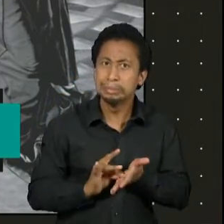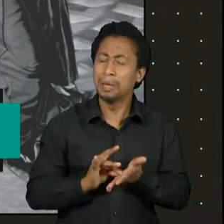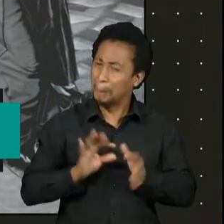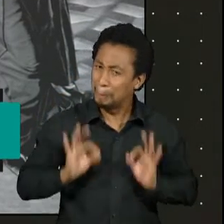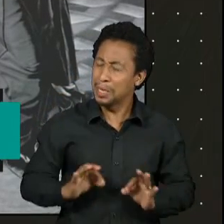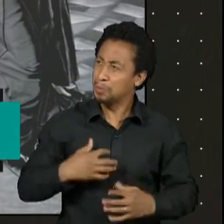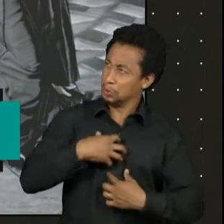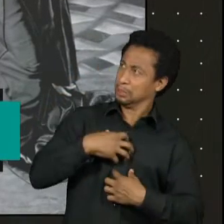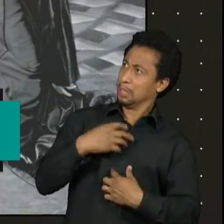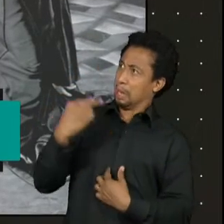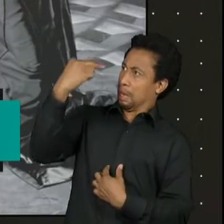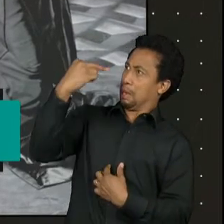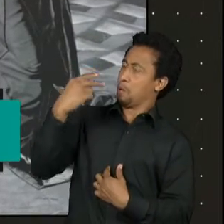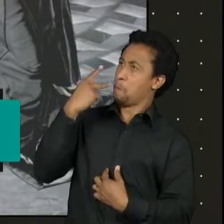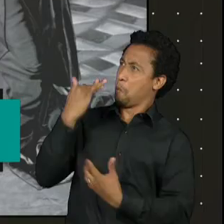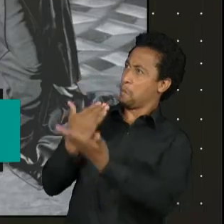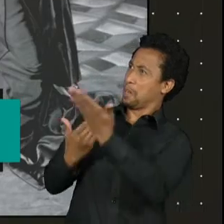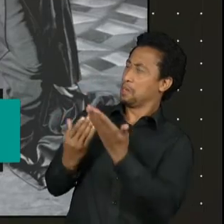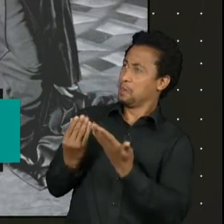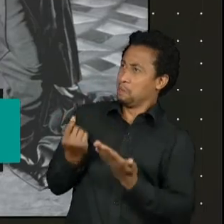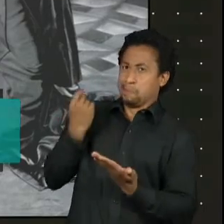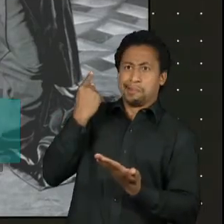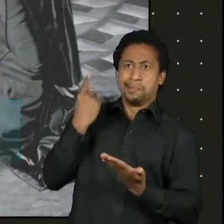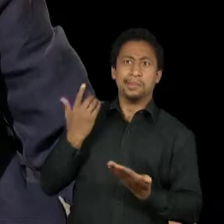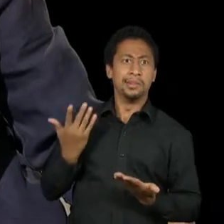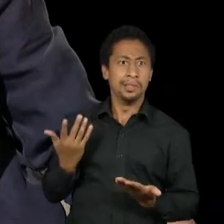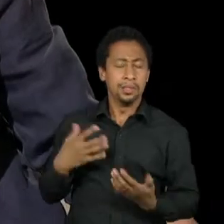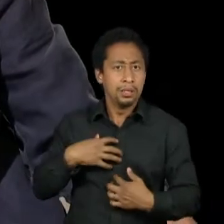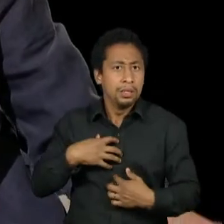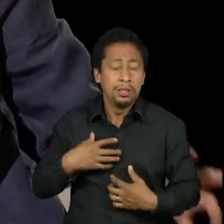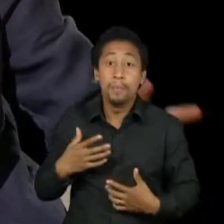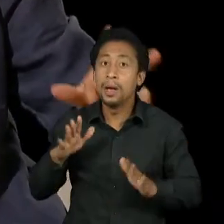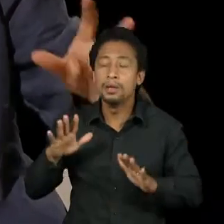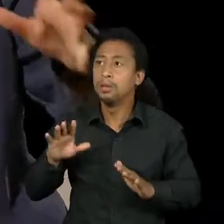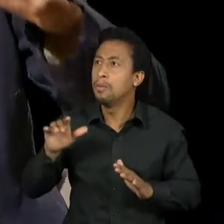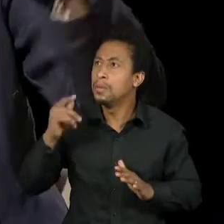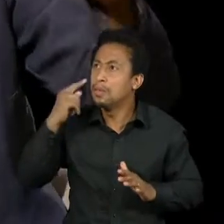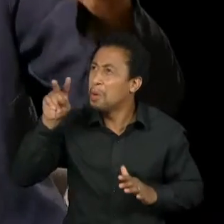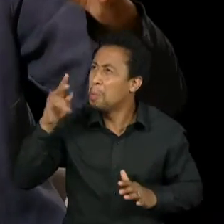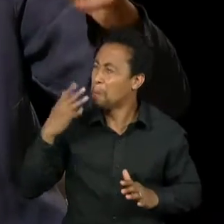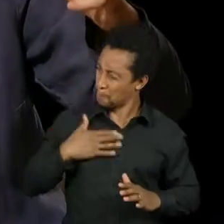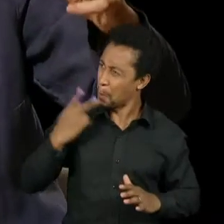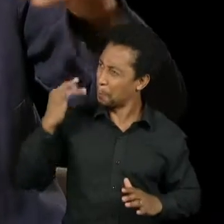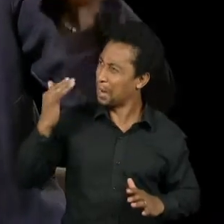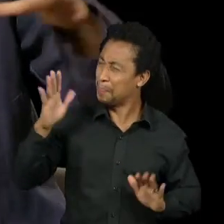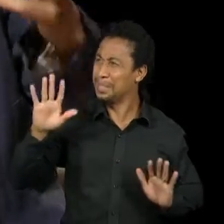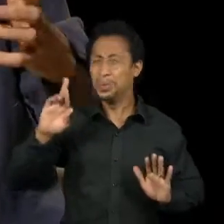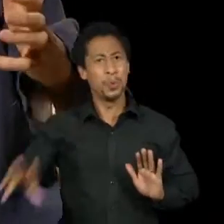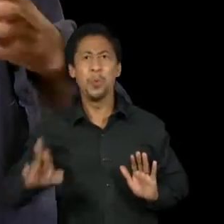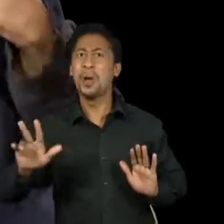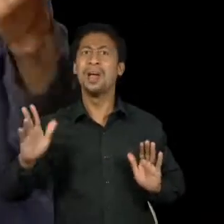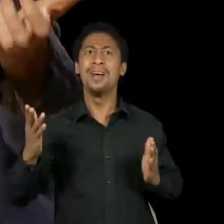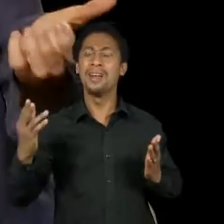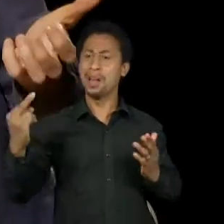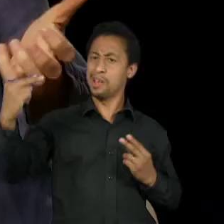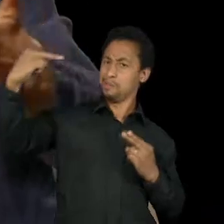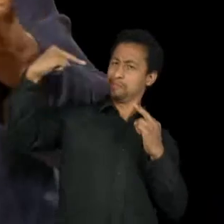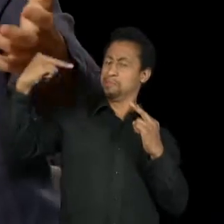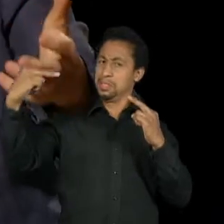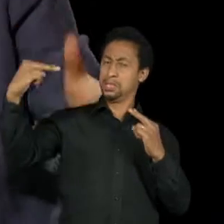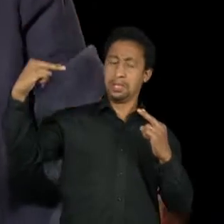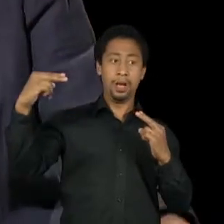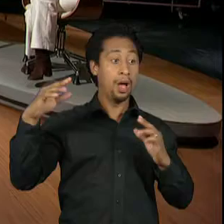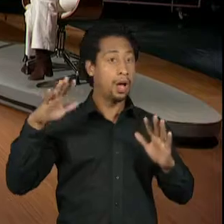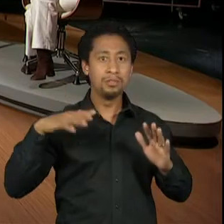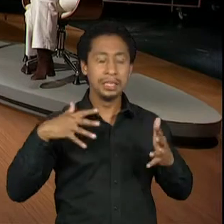tempo, ele era Rei Lier. Mas ao mesmo tempo, não era. Porque, de repente, no meio da cena, ele lembrava que eu era a Ligia.